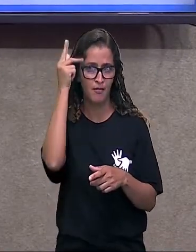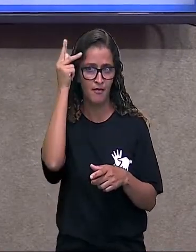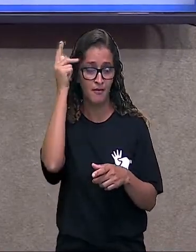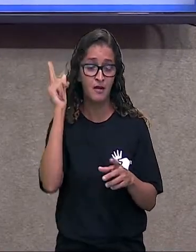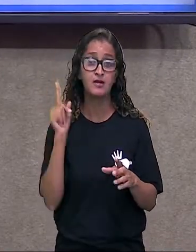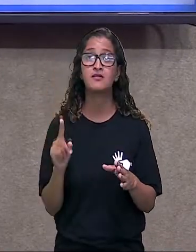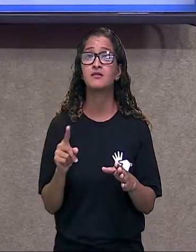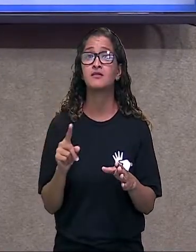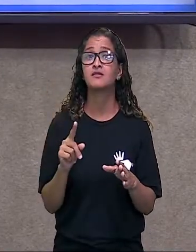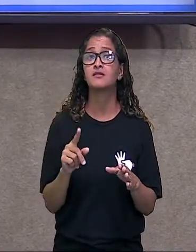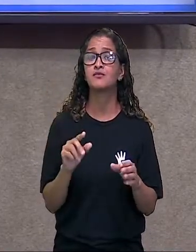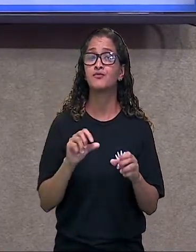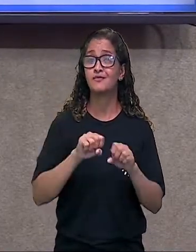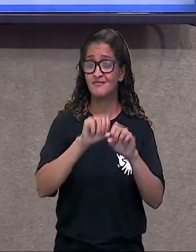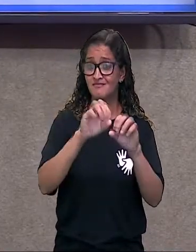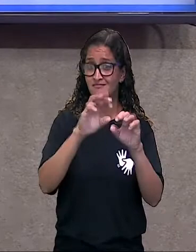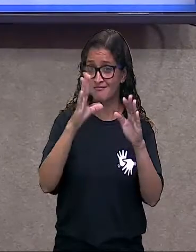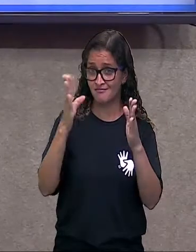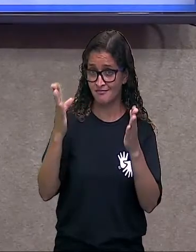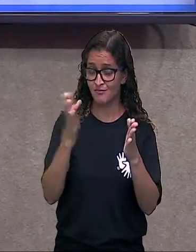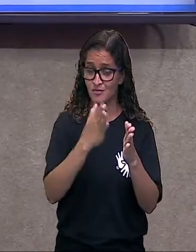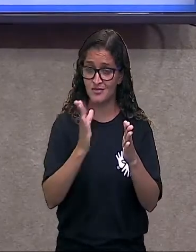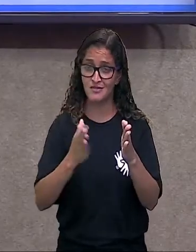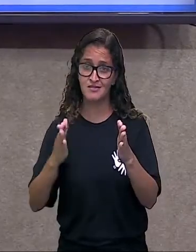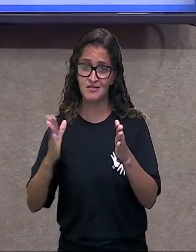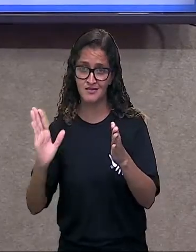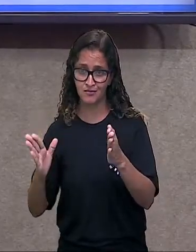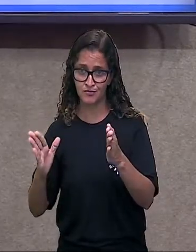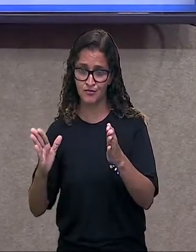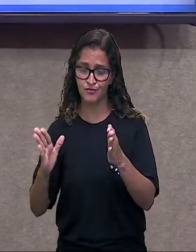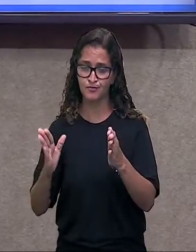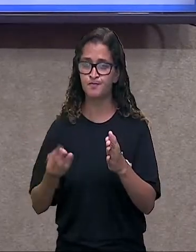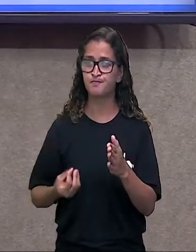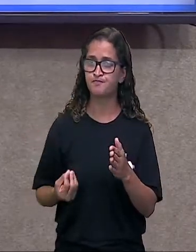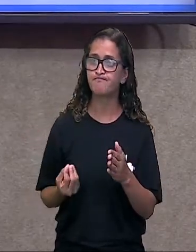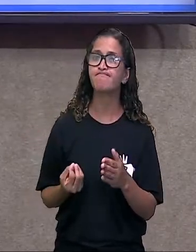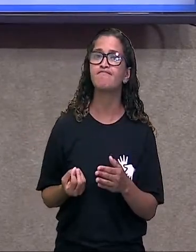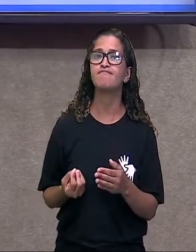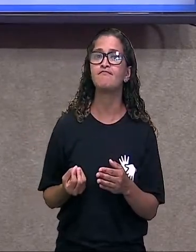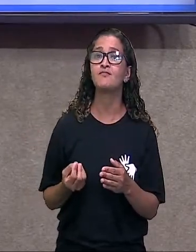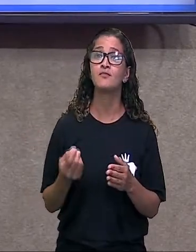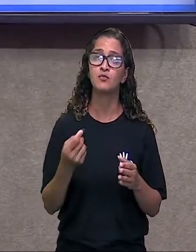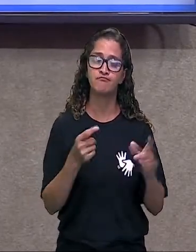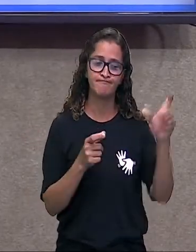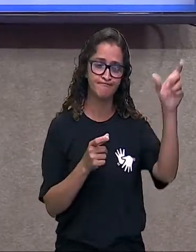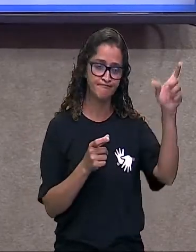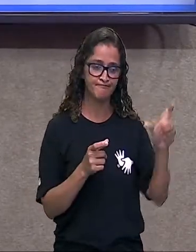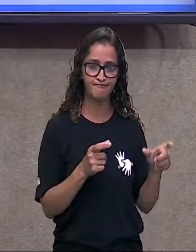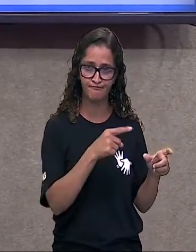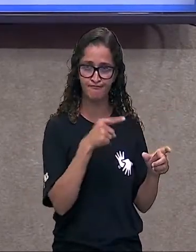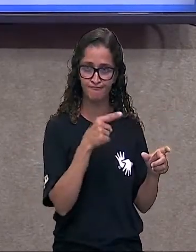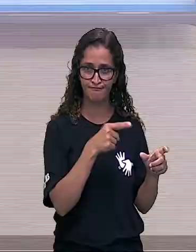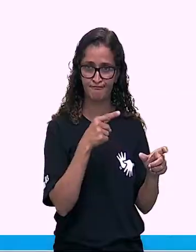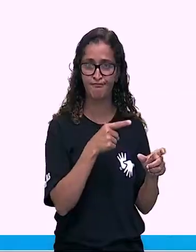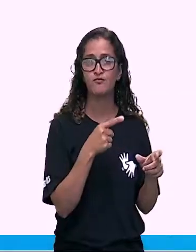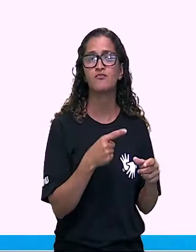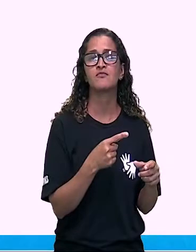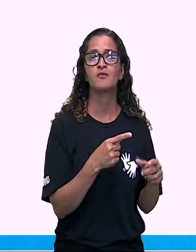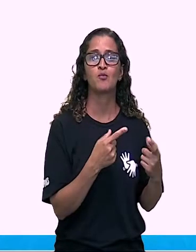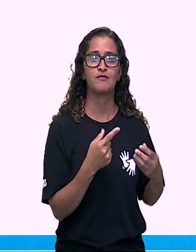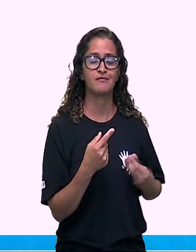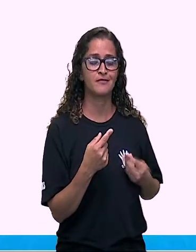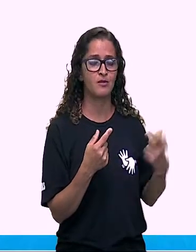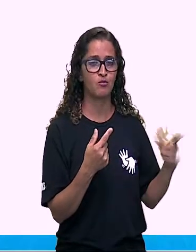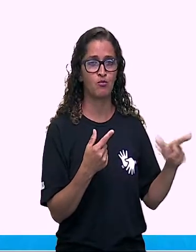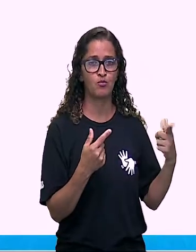ser vivo passa por ele. Agora, seres não vivos. Seres não